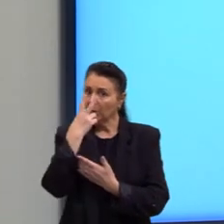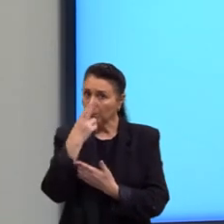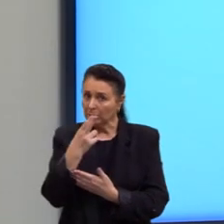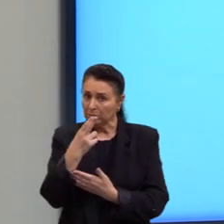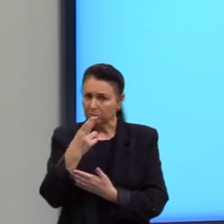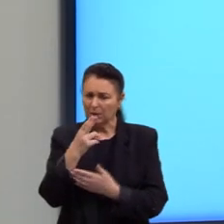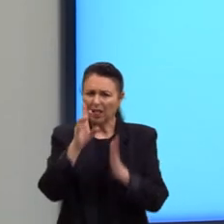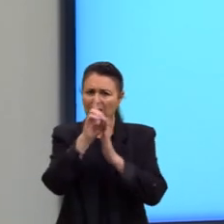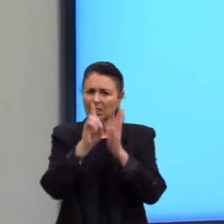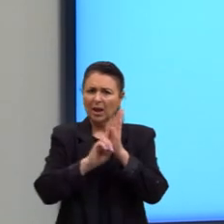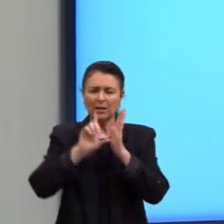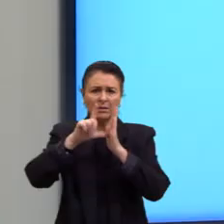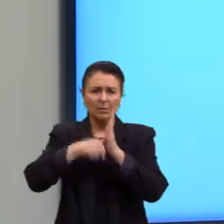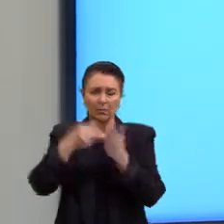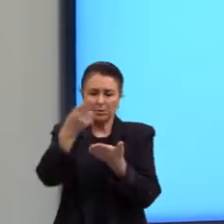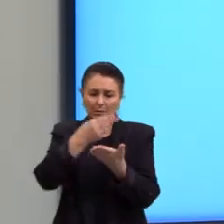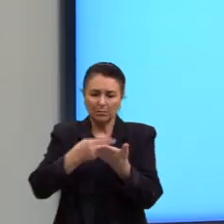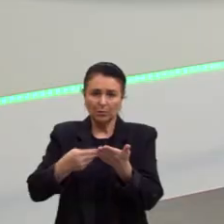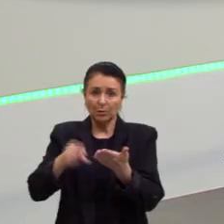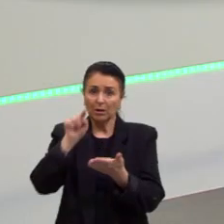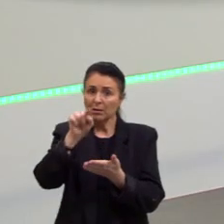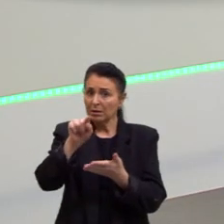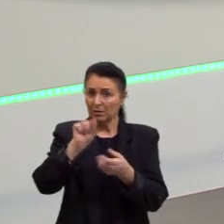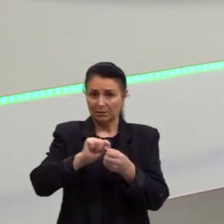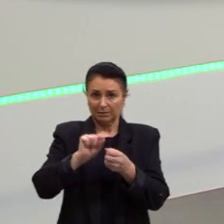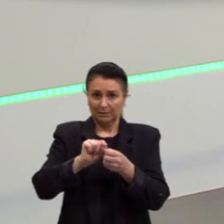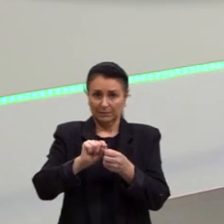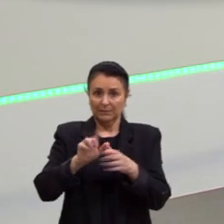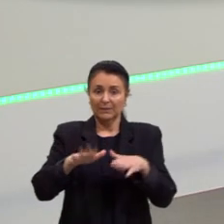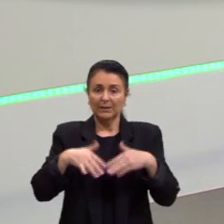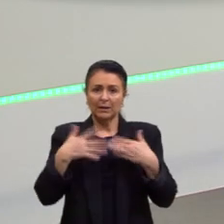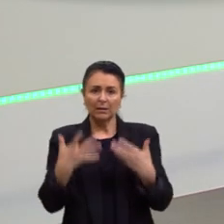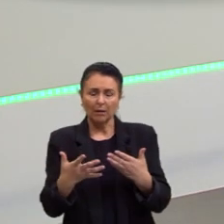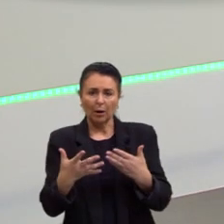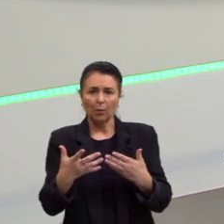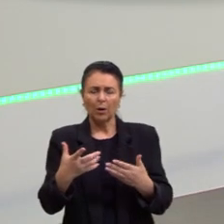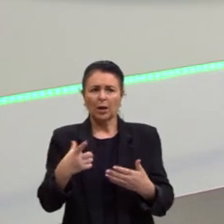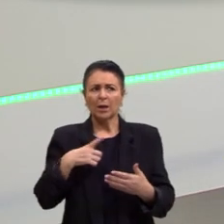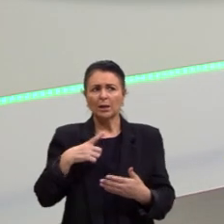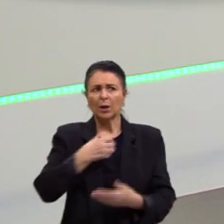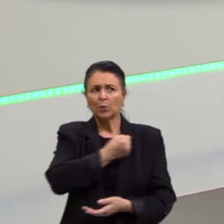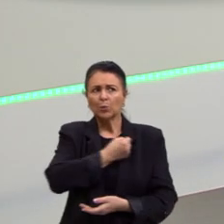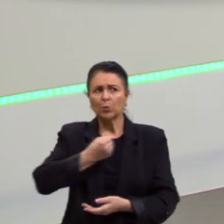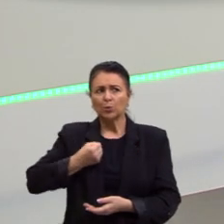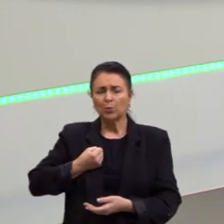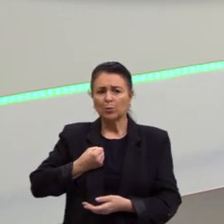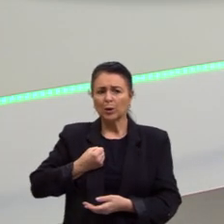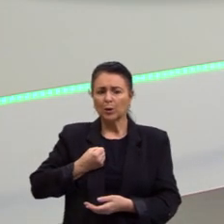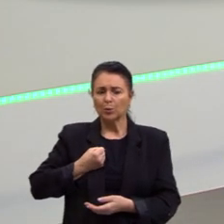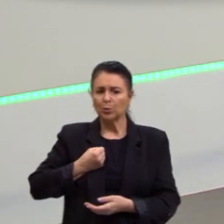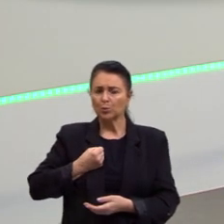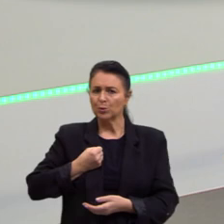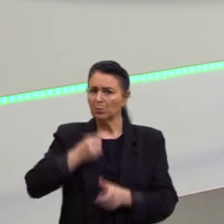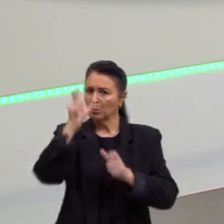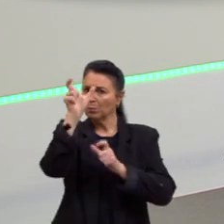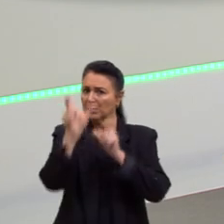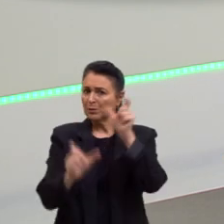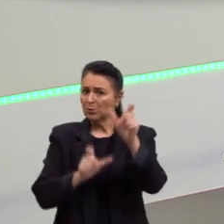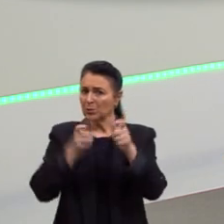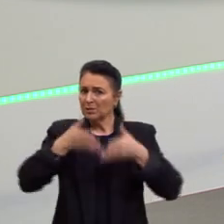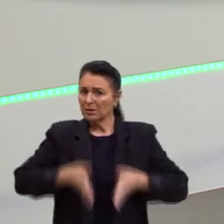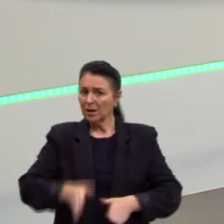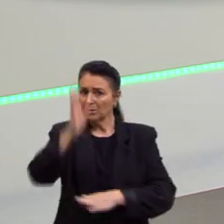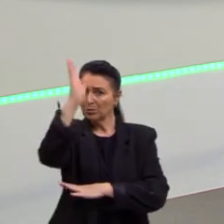como se pode notar a partir do alto índice de brasileiros que não possuem registro civil de